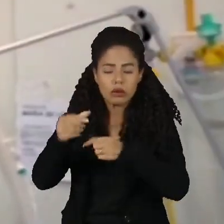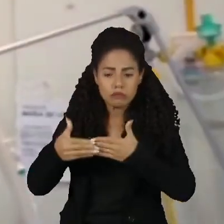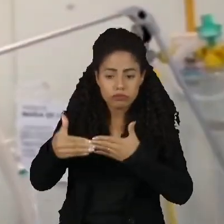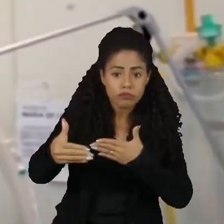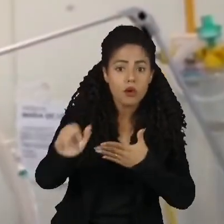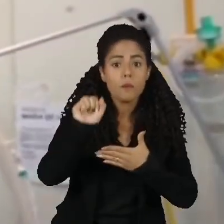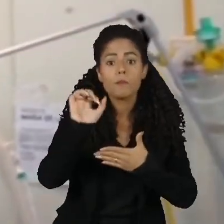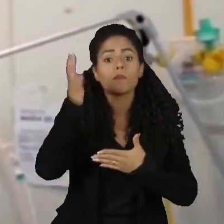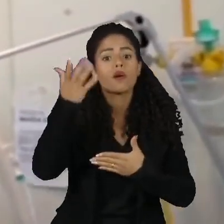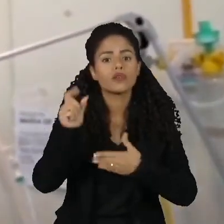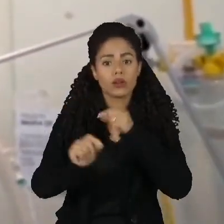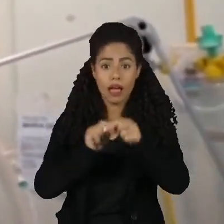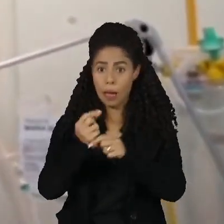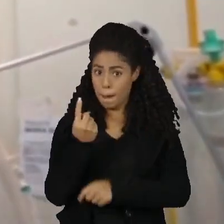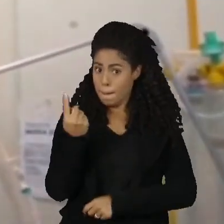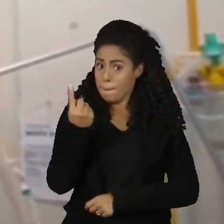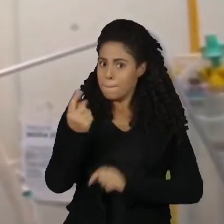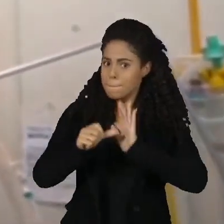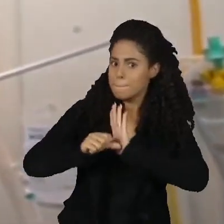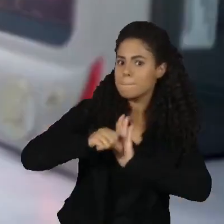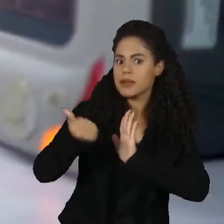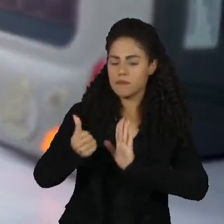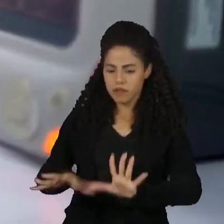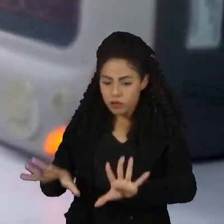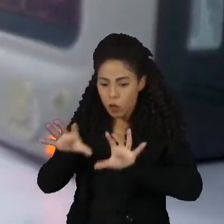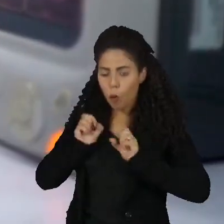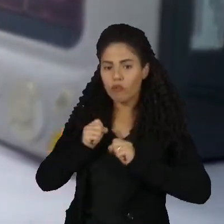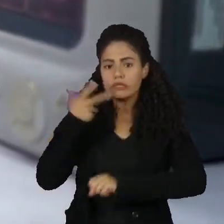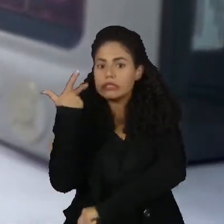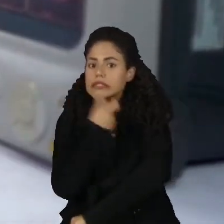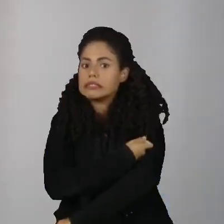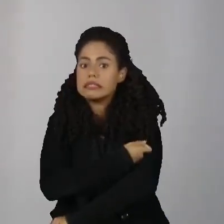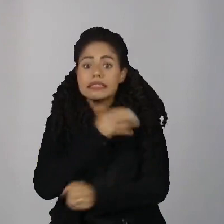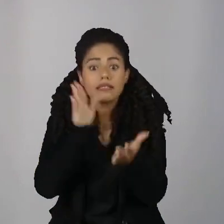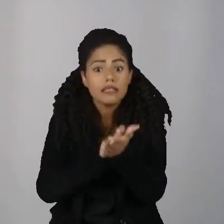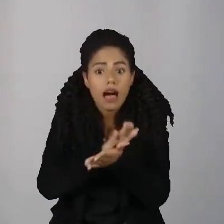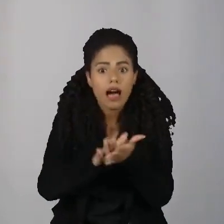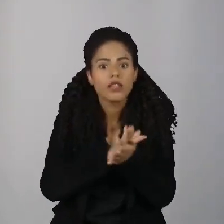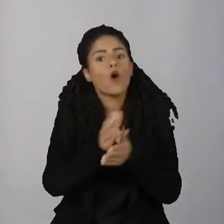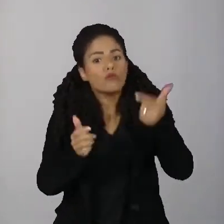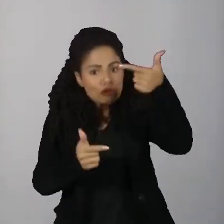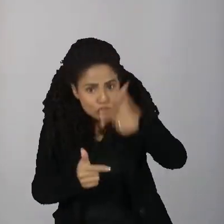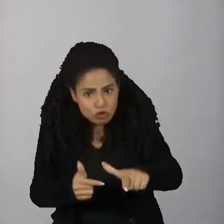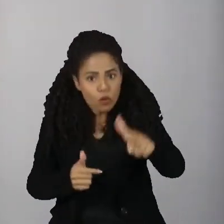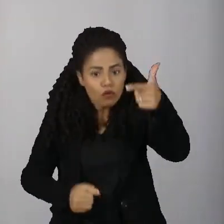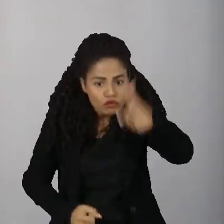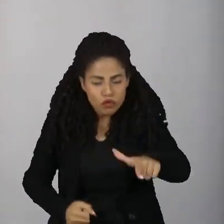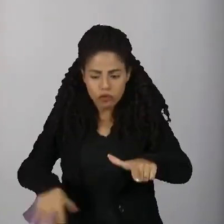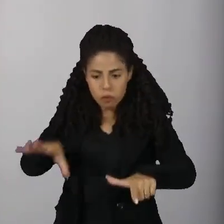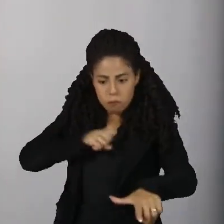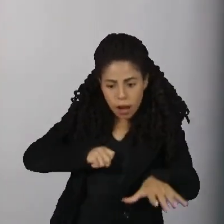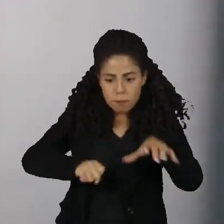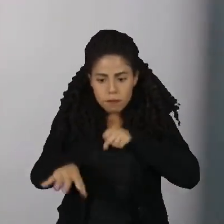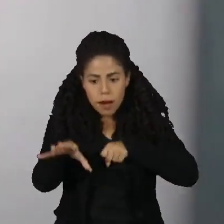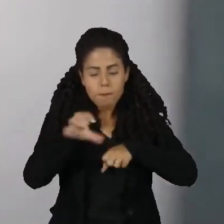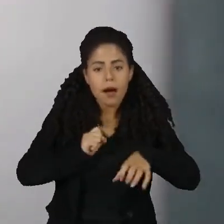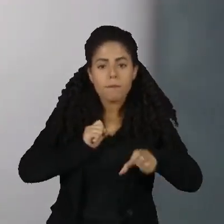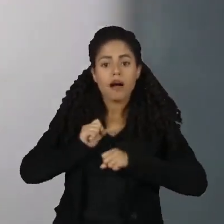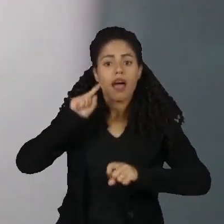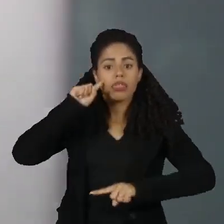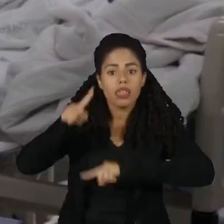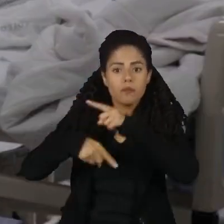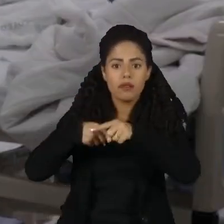Quem pegou a covid pela primeira vez sem se vacinar, se reinfectou ou teve contato com o vírus antes do surgimento da